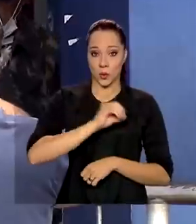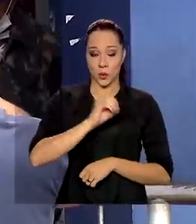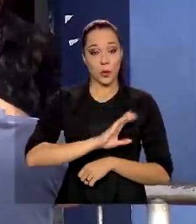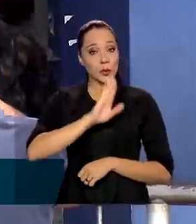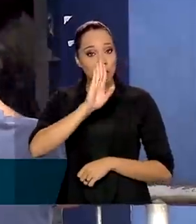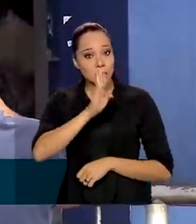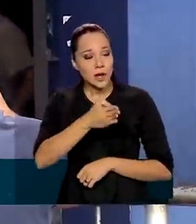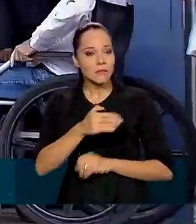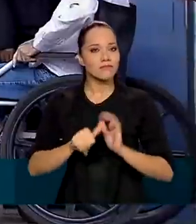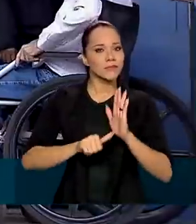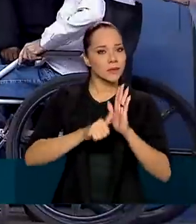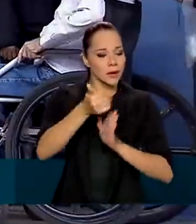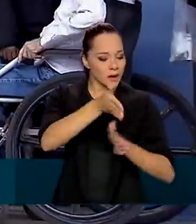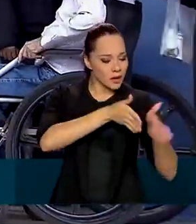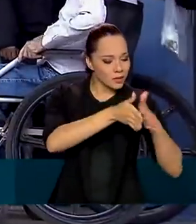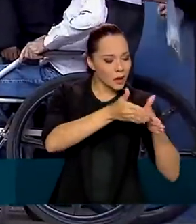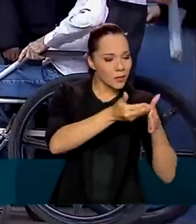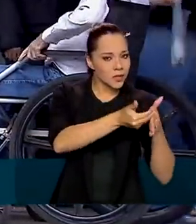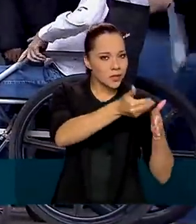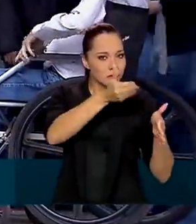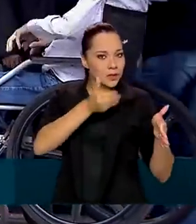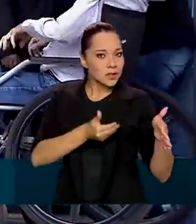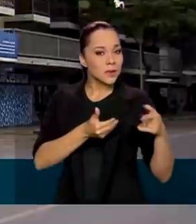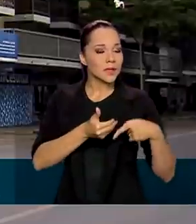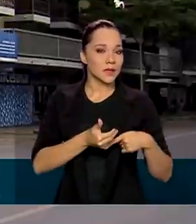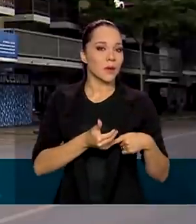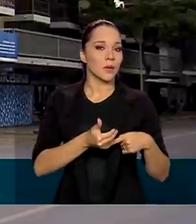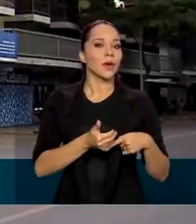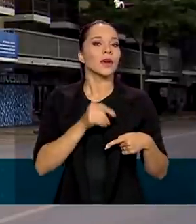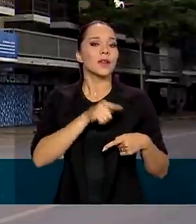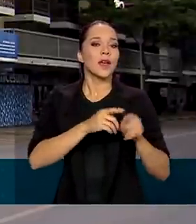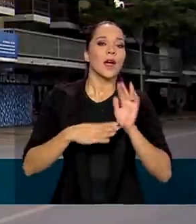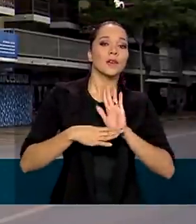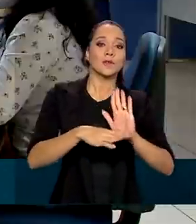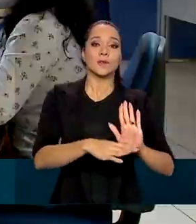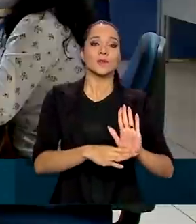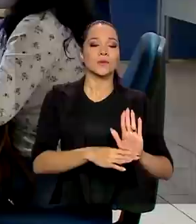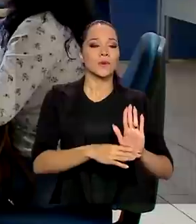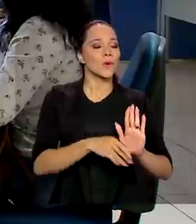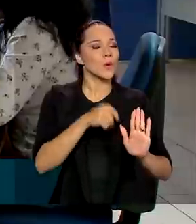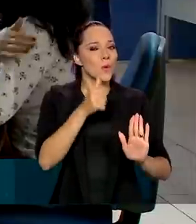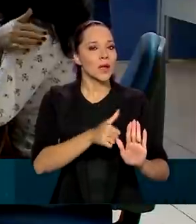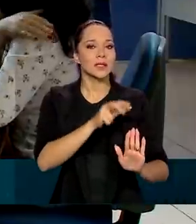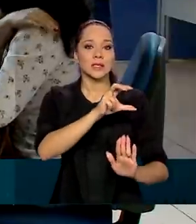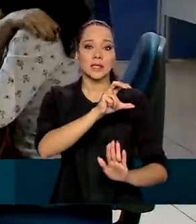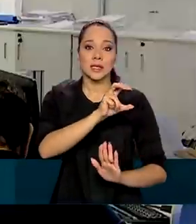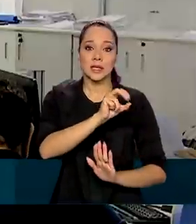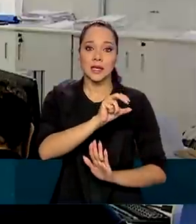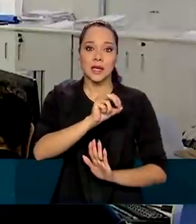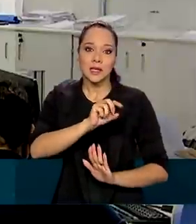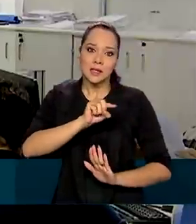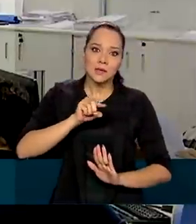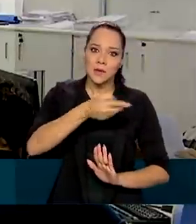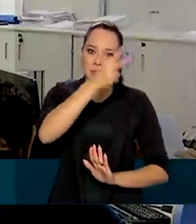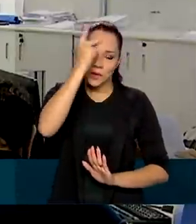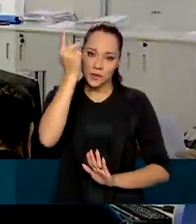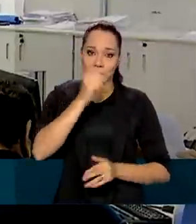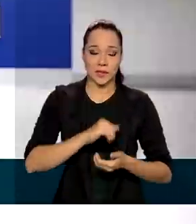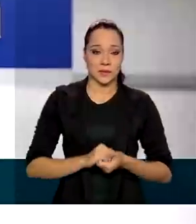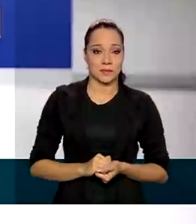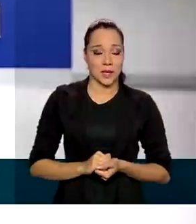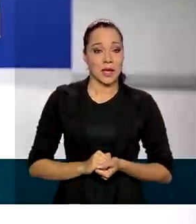já foi feita a primeira etapa de antecipação de diferenças, que beneficiou quase 500 mil segurados.